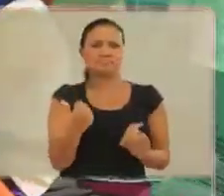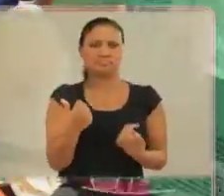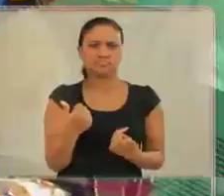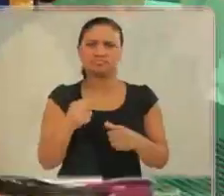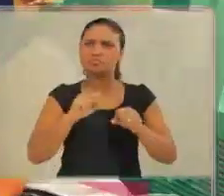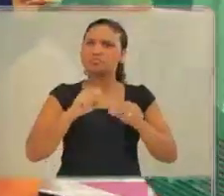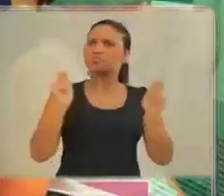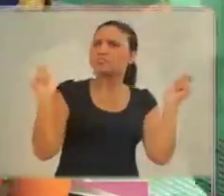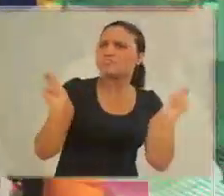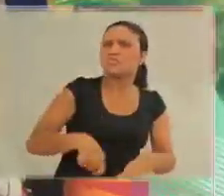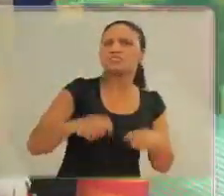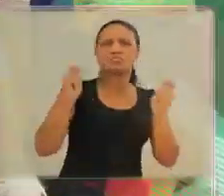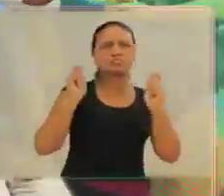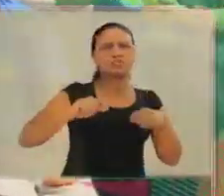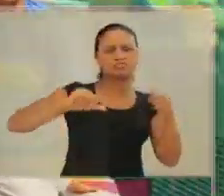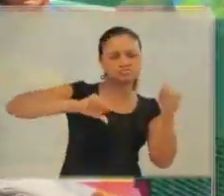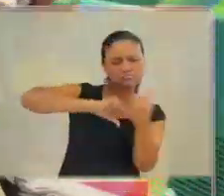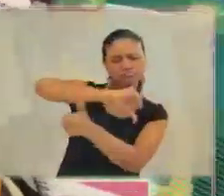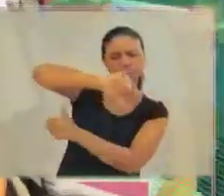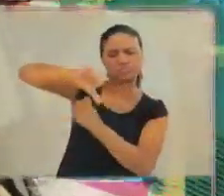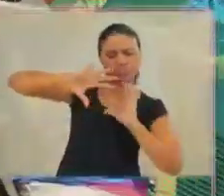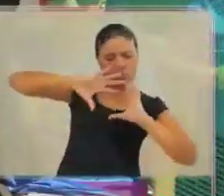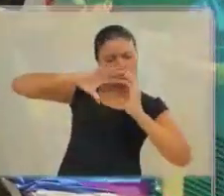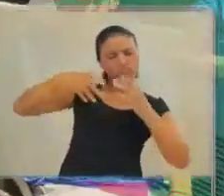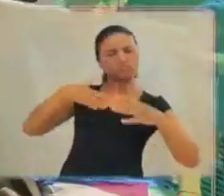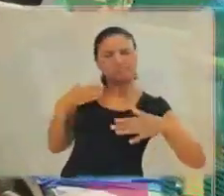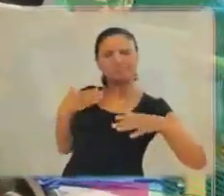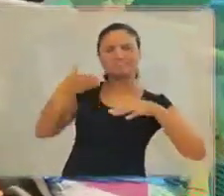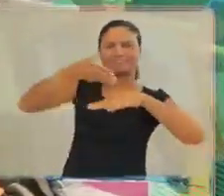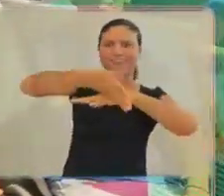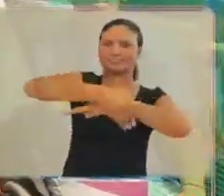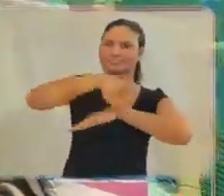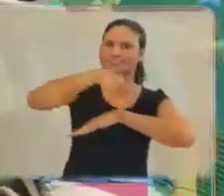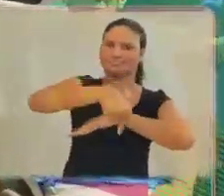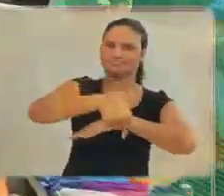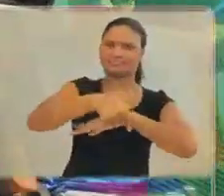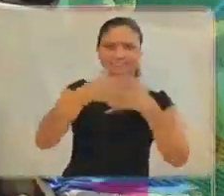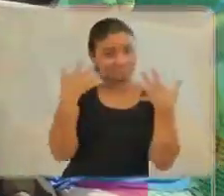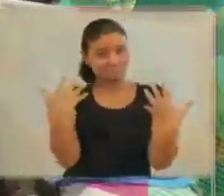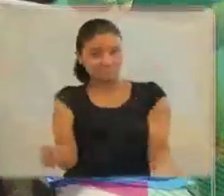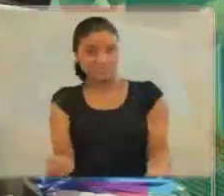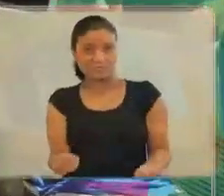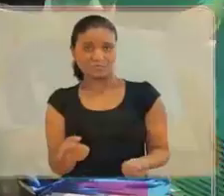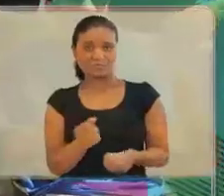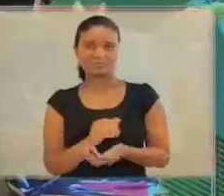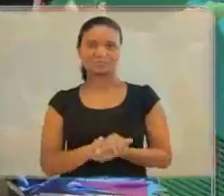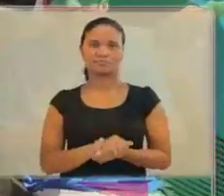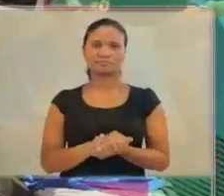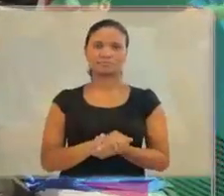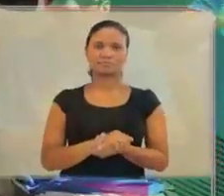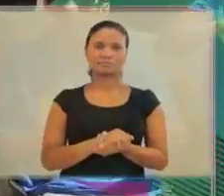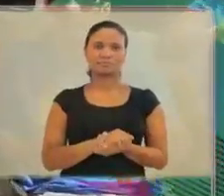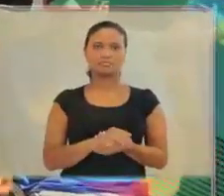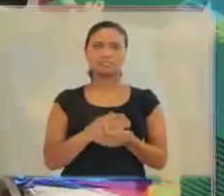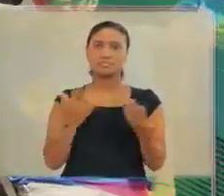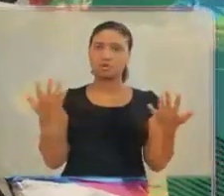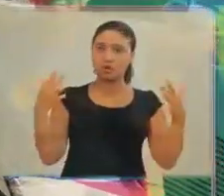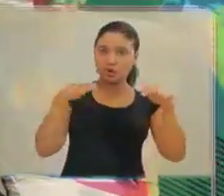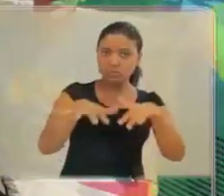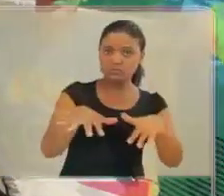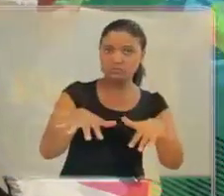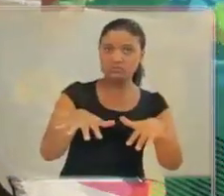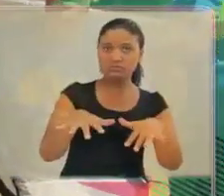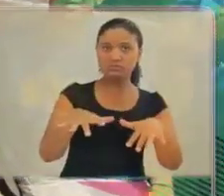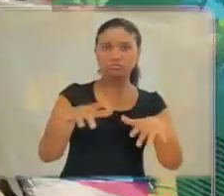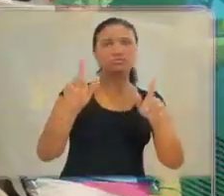possui uma com deficiência, pode ser bem mais. Agora, é possível, vai, é possível tornar o